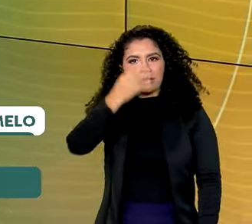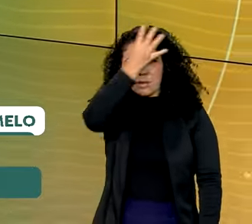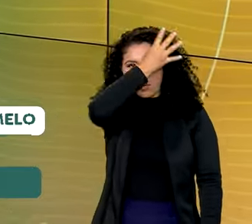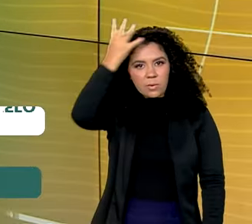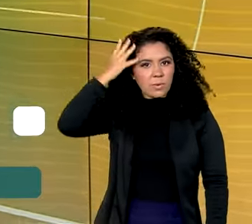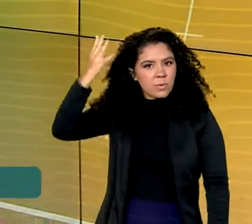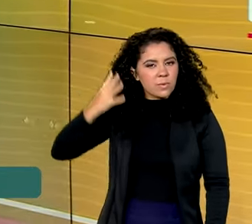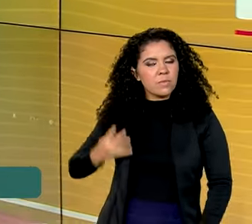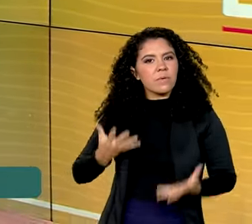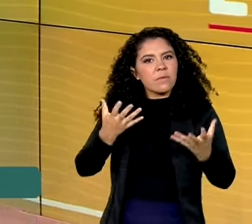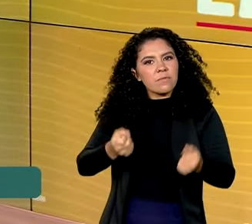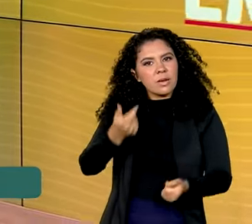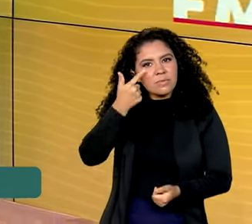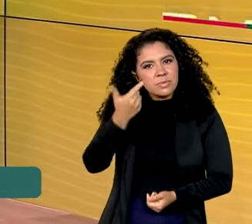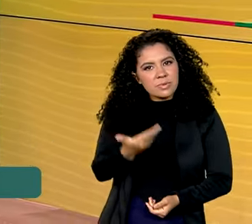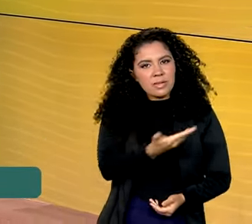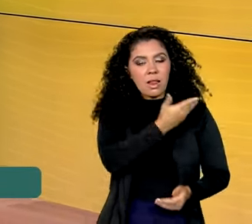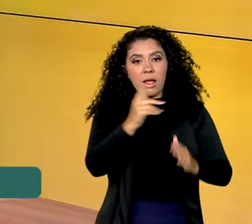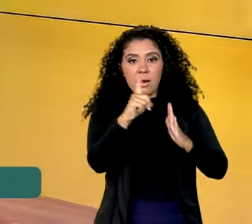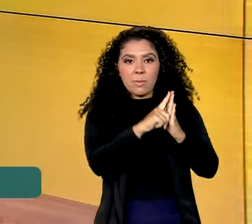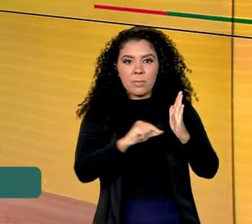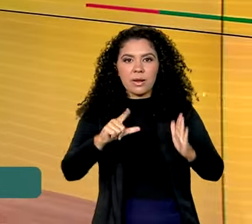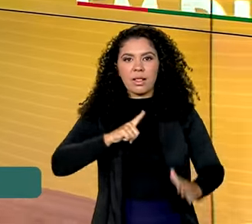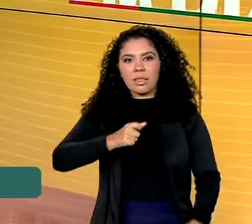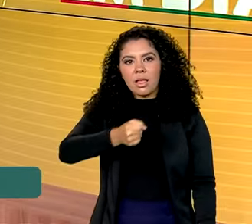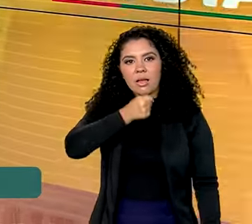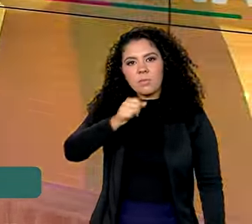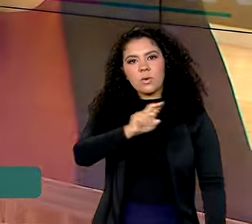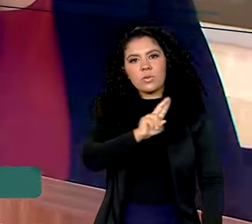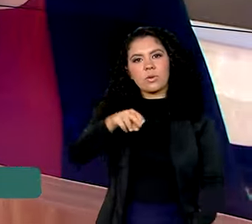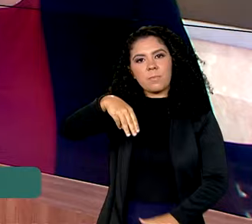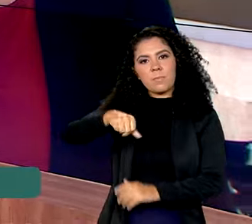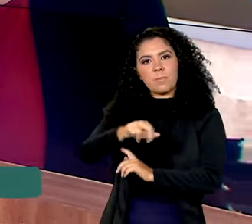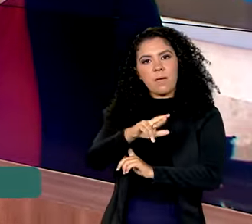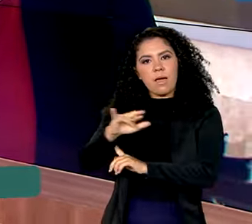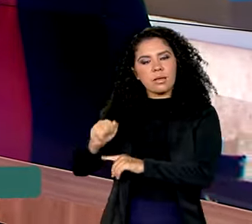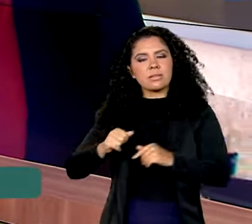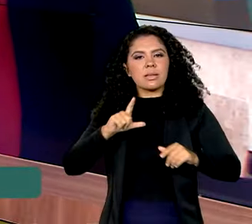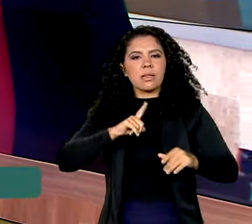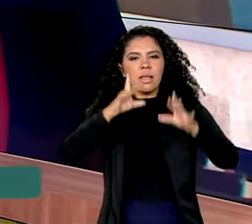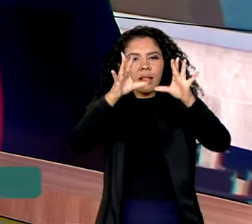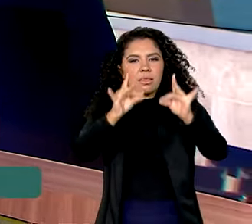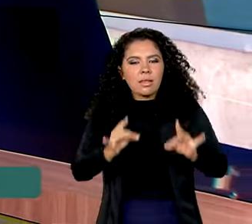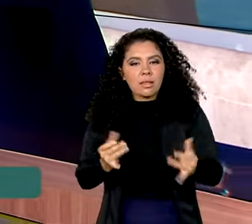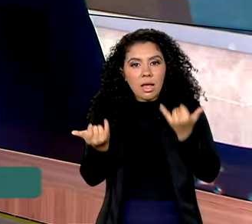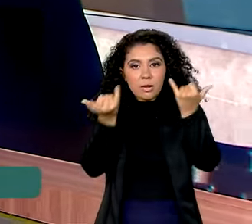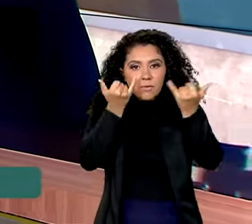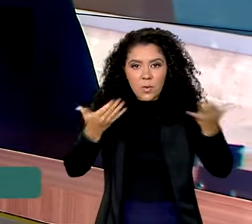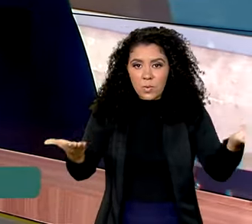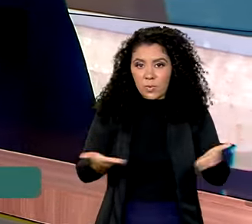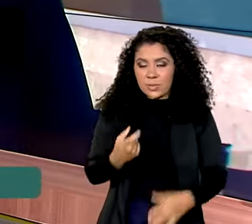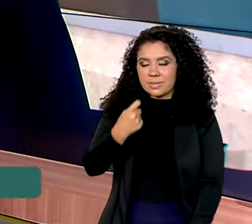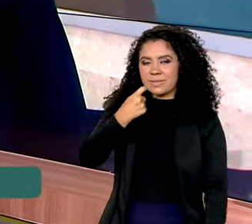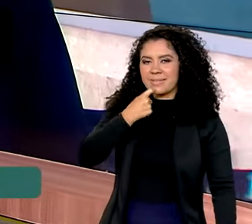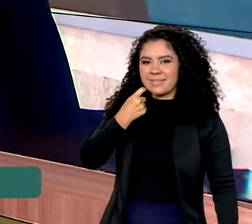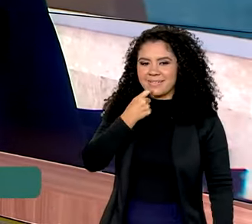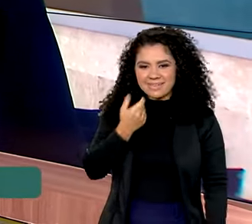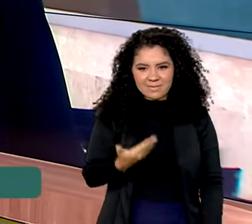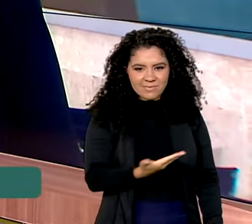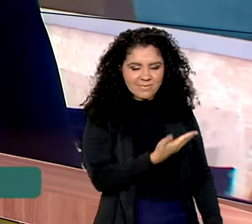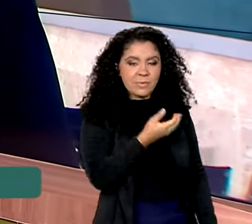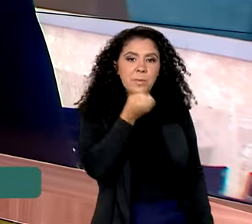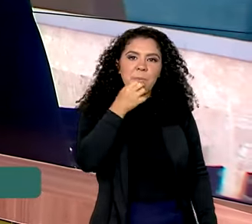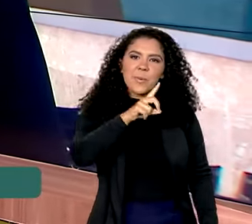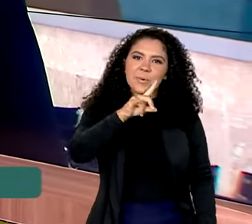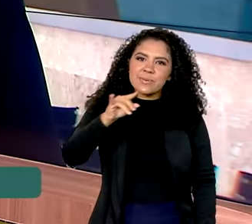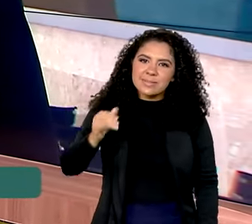ao Palácio do Planalto, onde está a repórter Márcia Fernandes. Ela traz informações para a gente desta sexta-feira. Bom dia, Márcia.